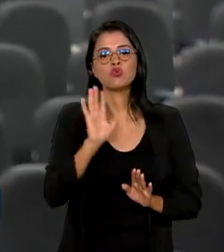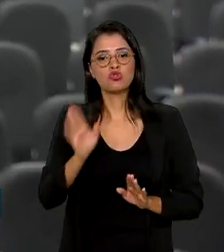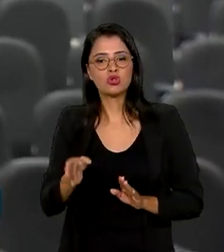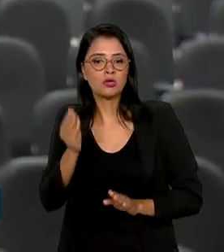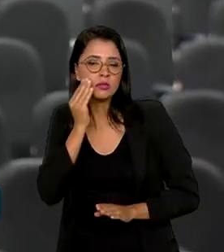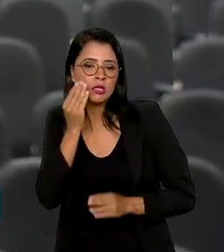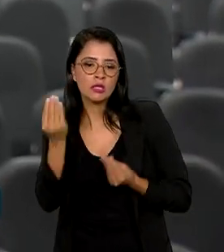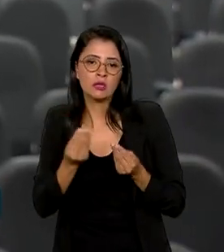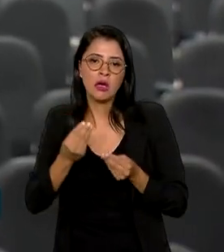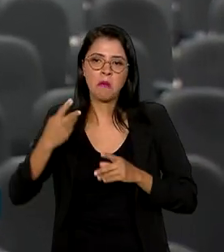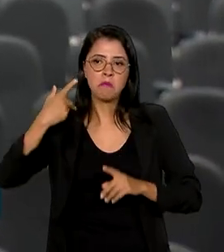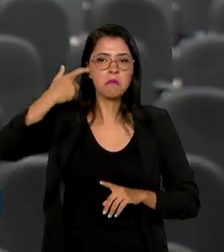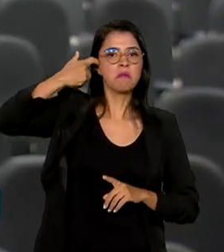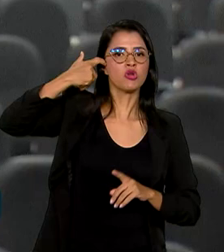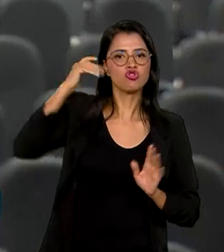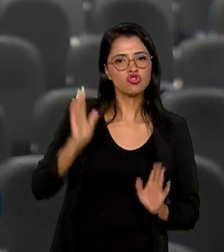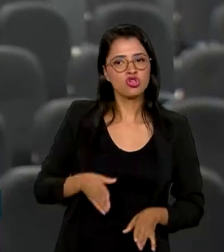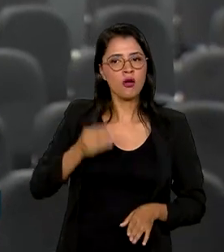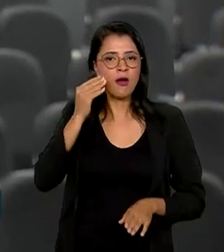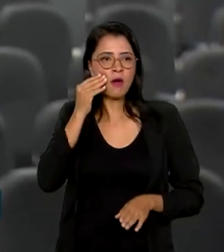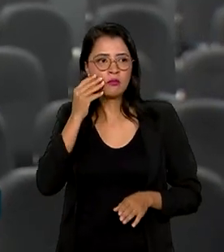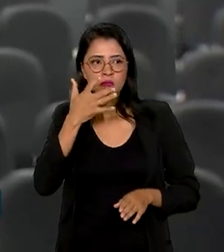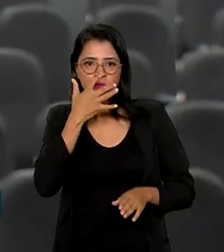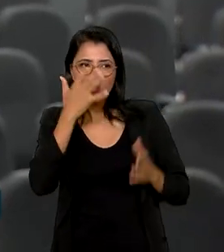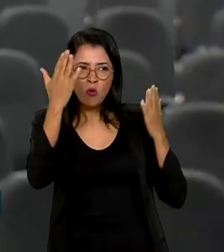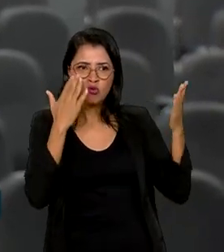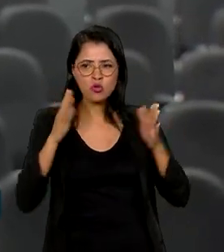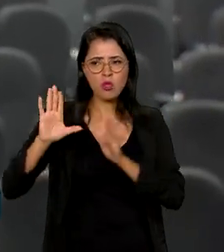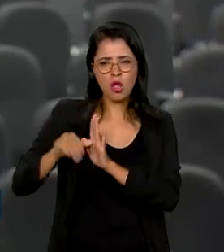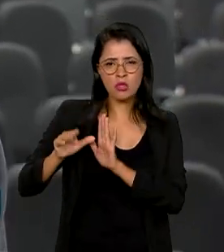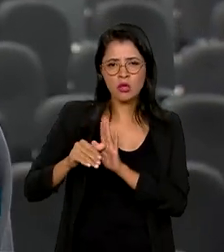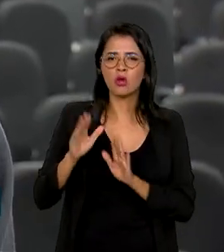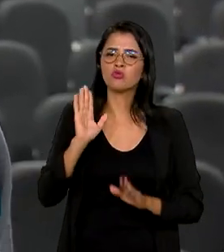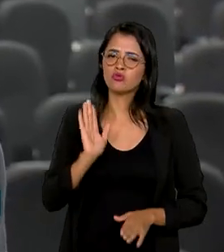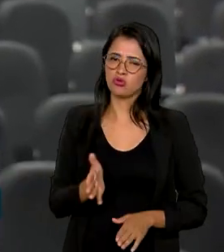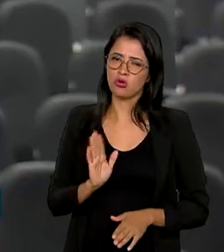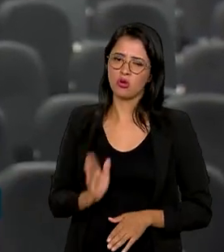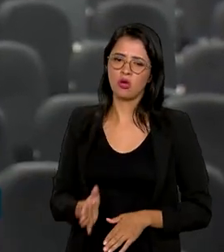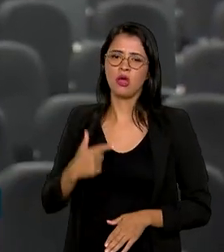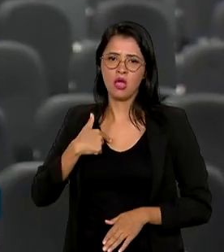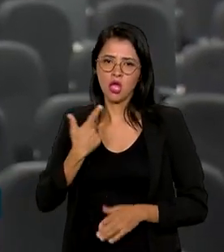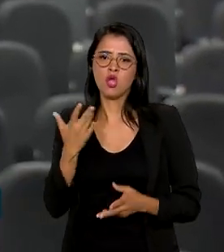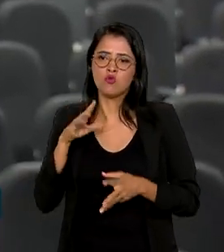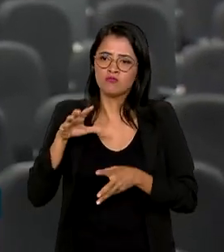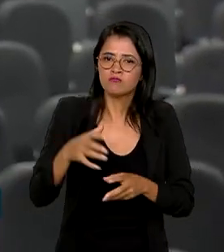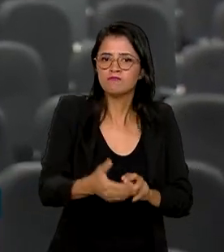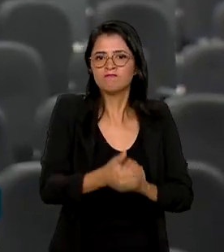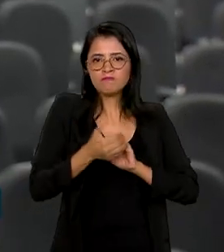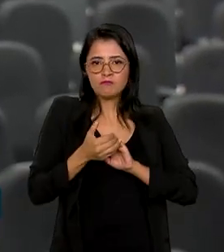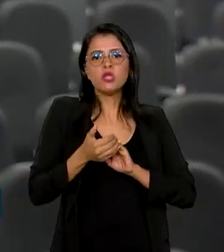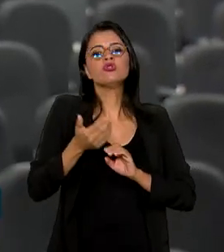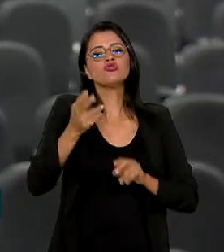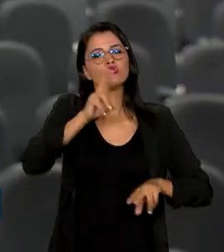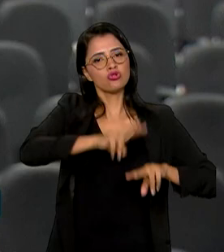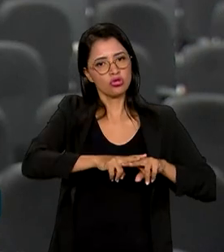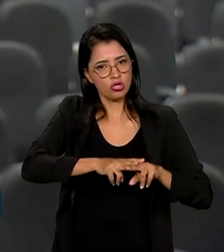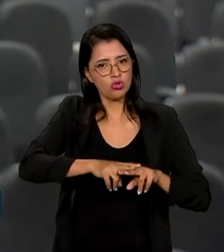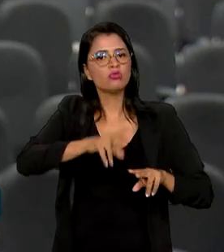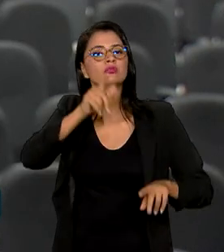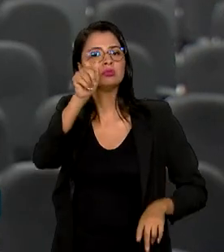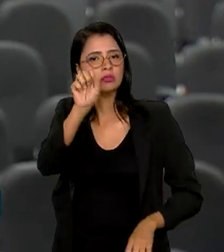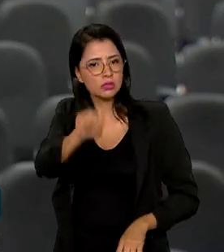tentaram me matar, botaram na minha cabeça por me confundirem com ladrão. Eu já fiquei apreendido também, já